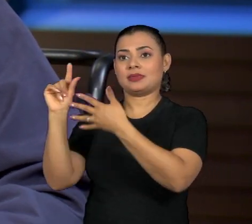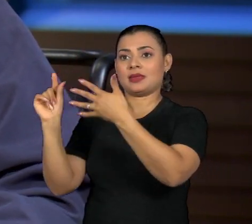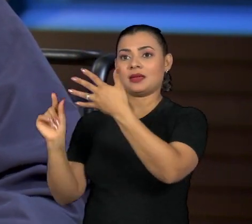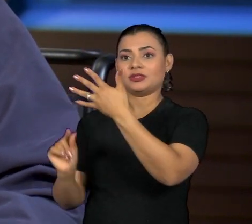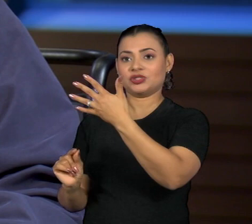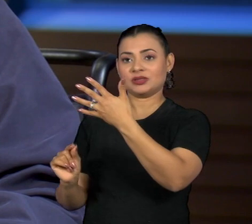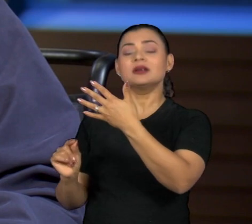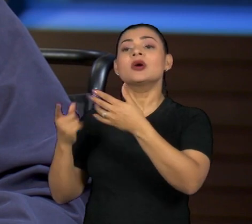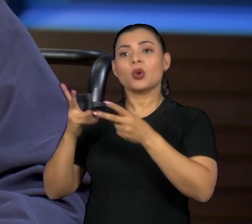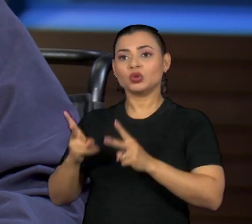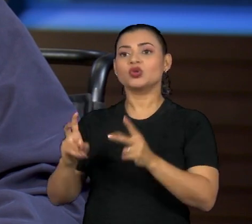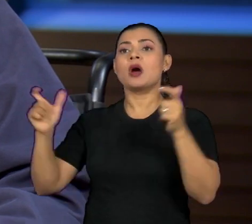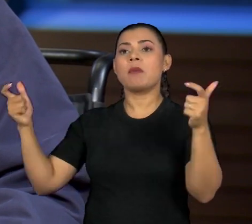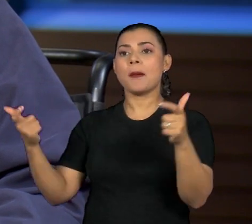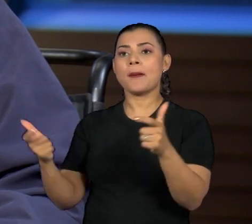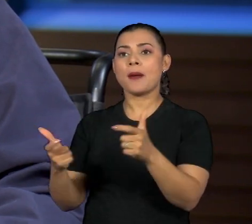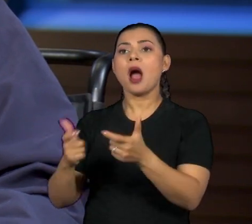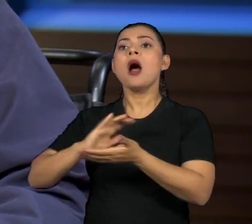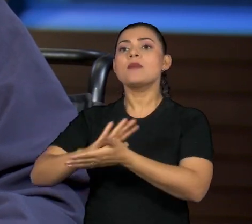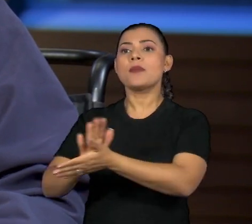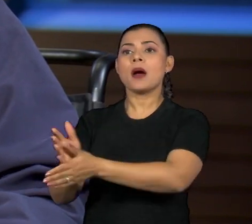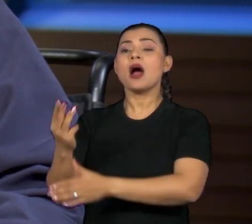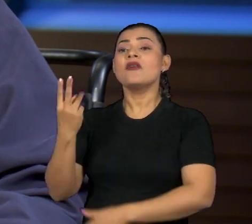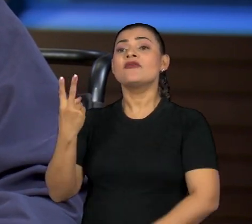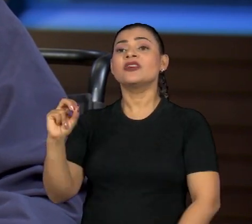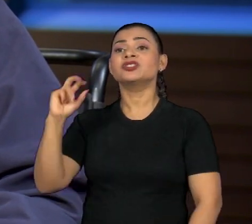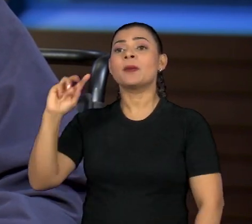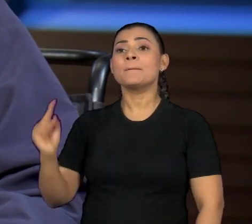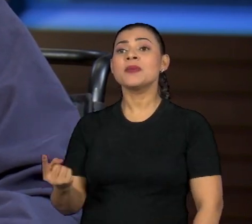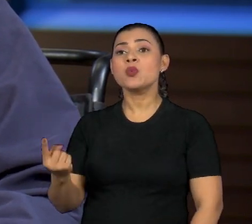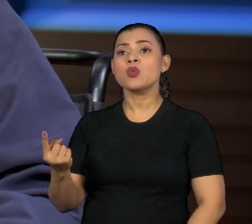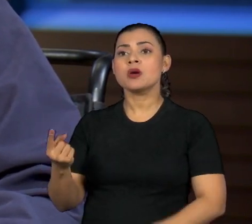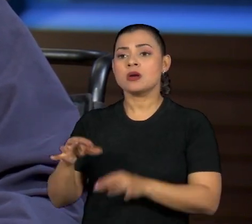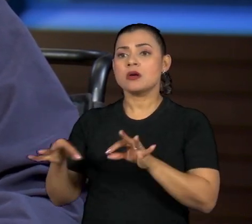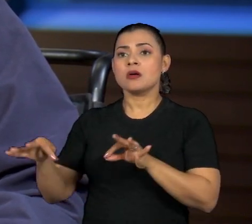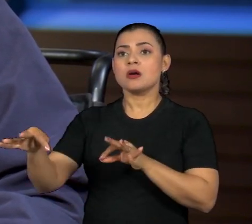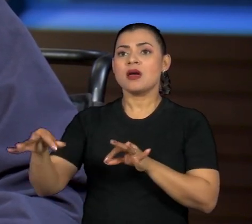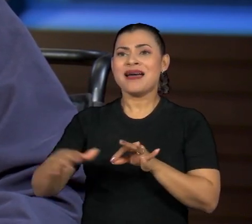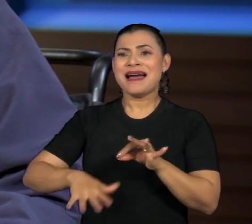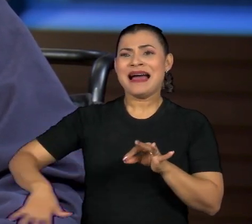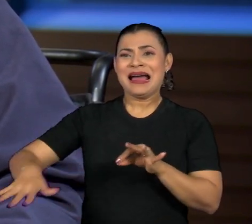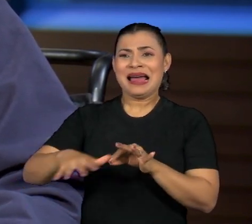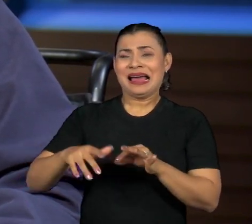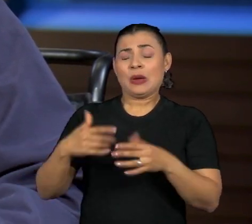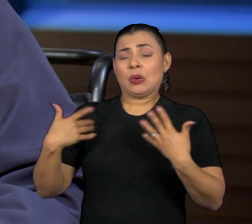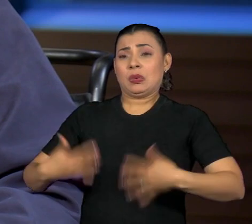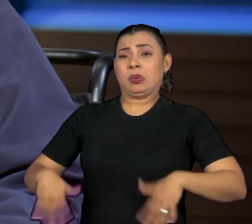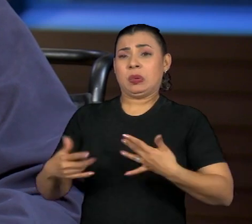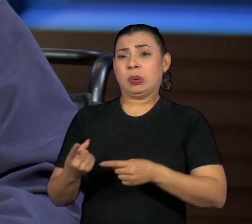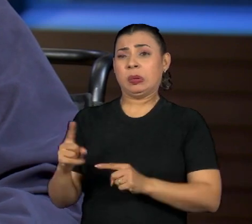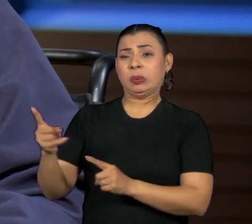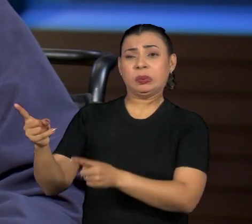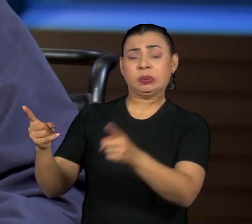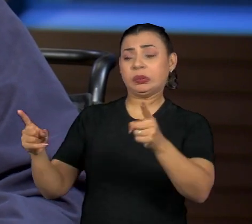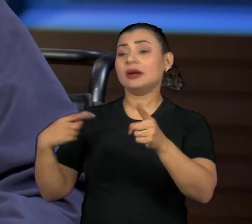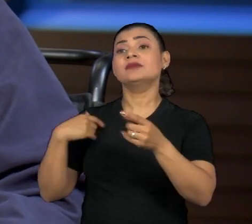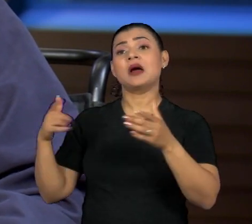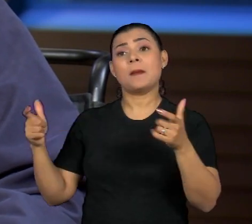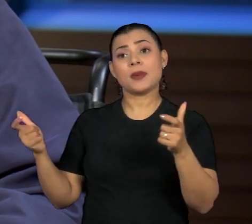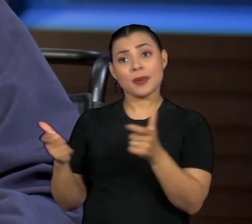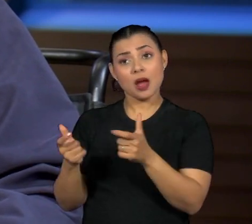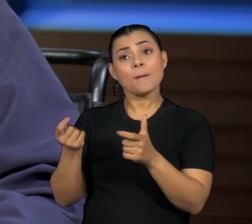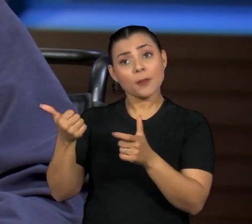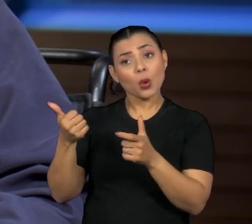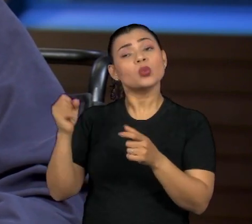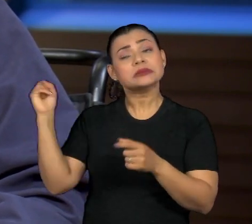brasileiros, continua sendo devastado. Mais de 20 mil hectares foram devastados no último período. Diminuiu um pouquinho? Diminuiu um pouquinho, mas